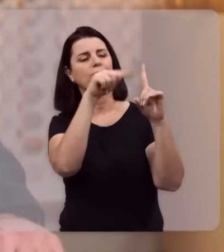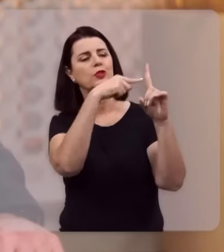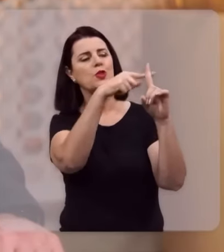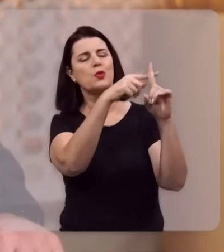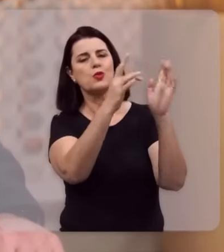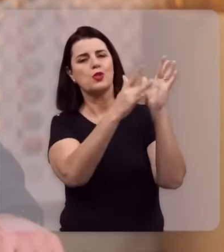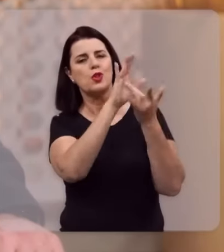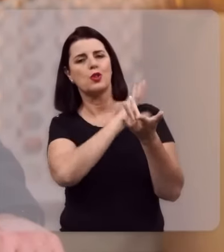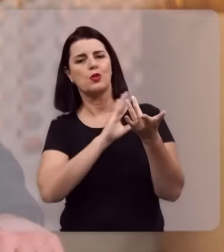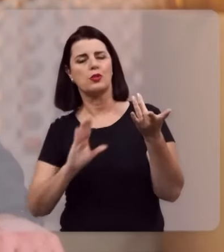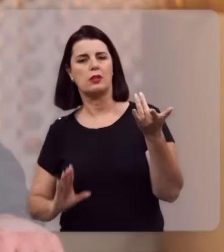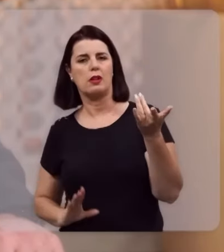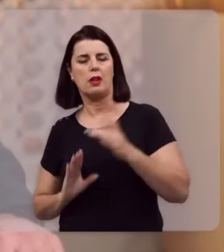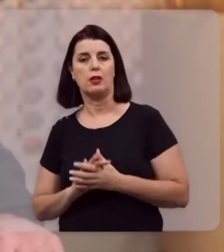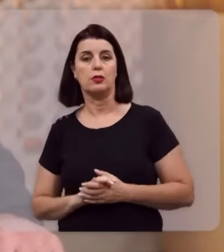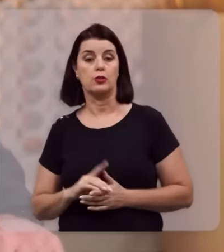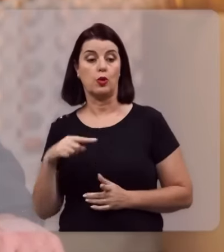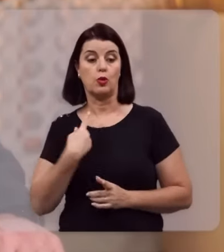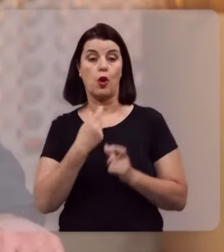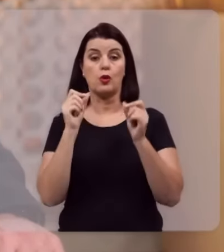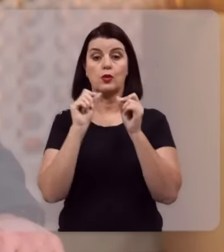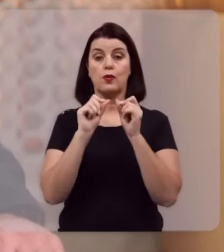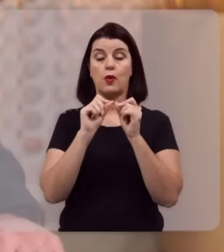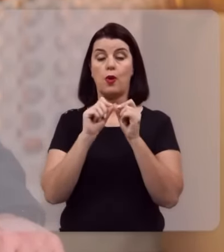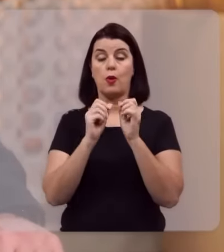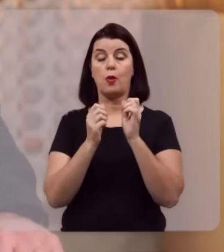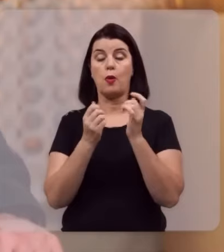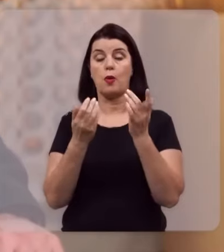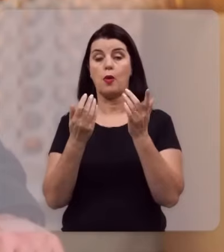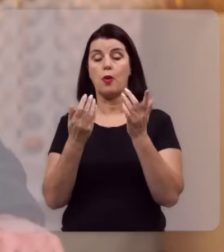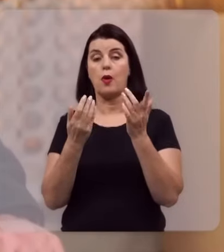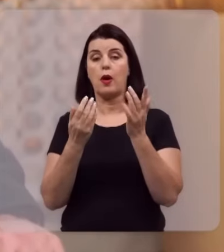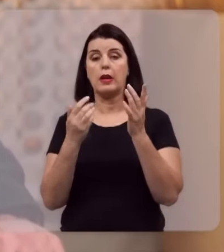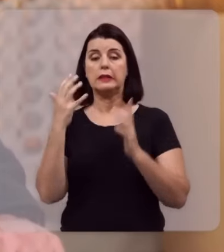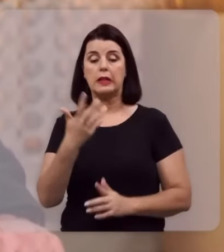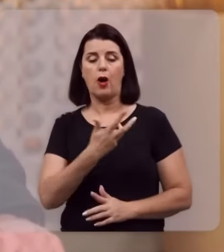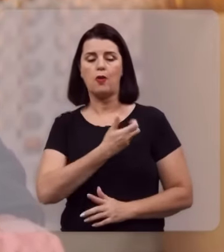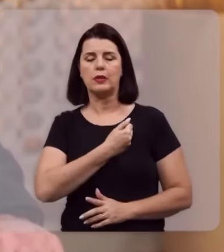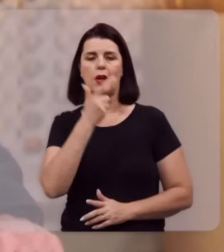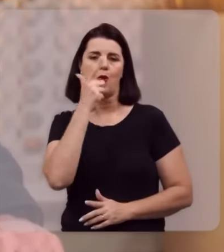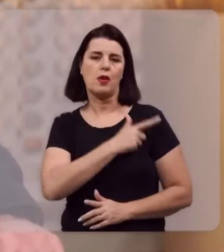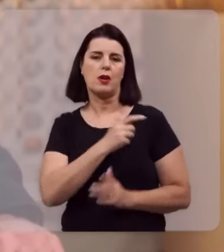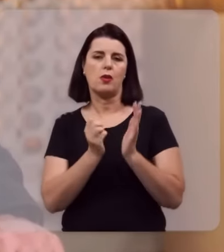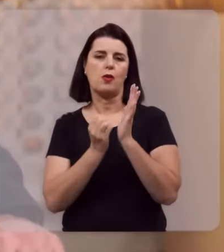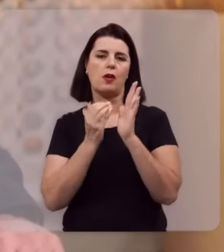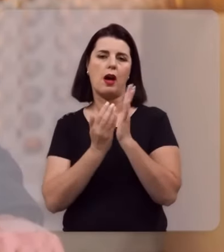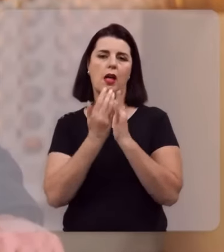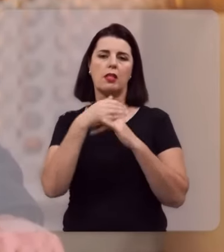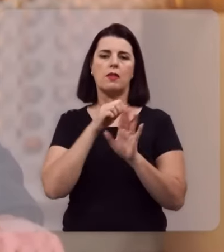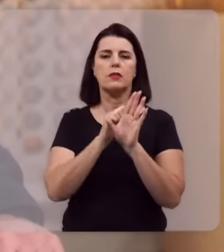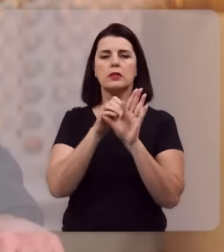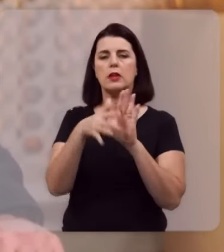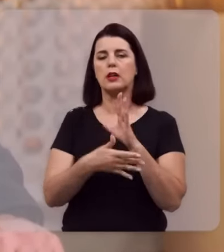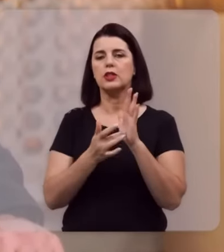de Cristo, onde nós fomos redimidos pelo precioso sangue do Senhor Jesus